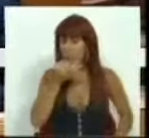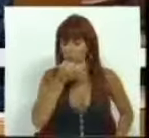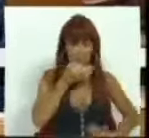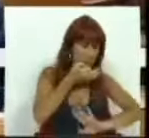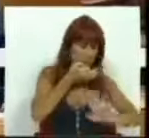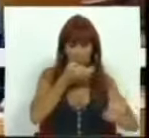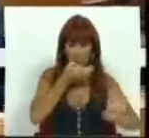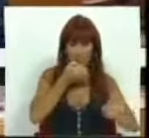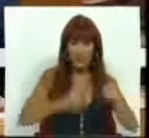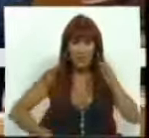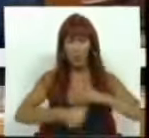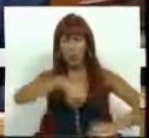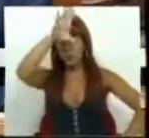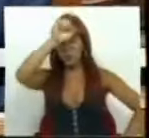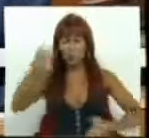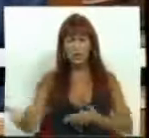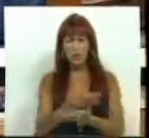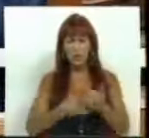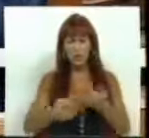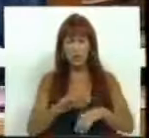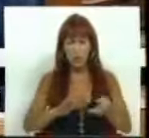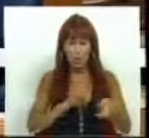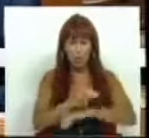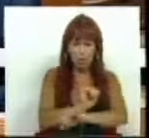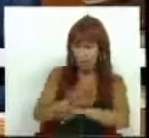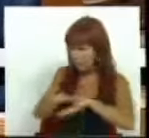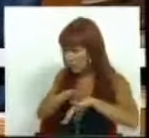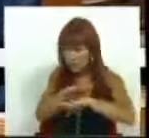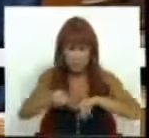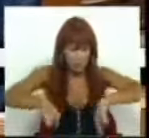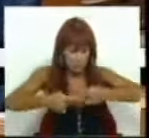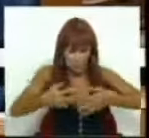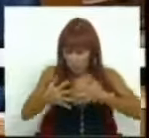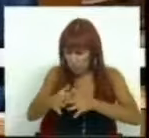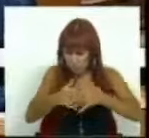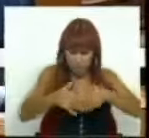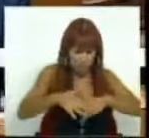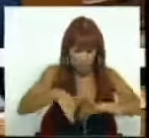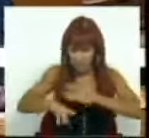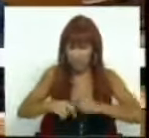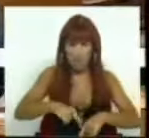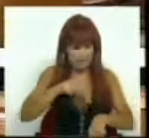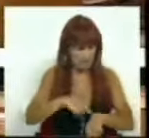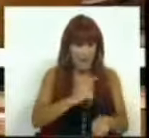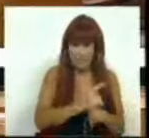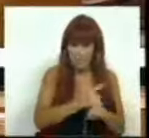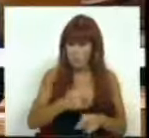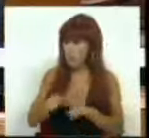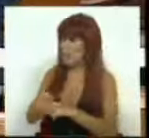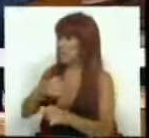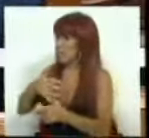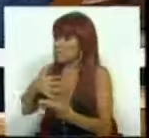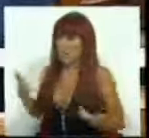diz. O Super-Ministério da Economia continua enredado na sua própria estruturação. E, enquanto isso, os